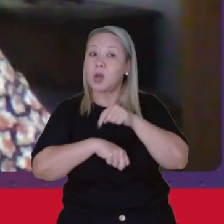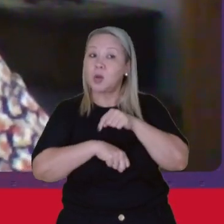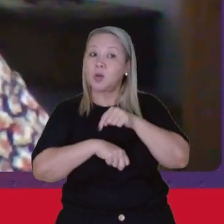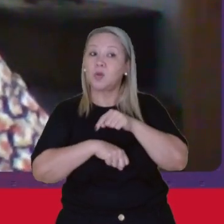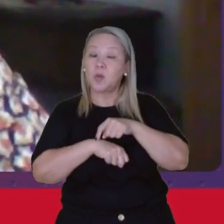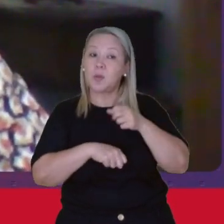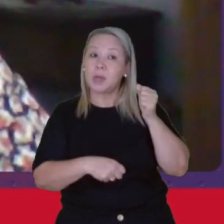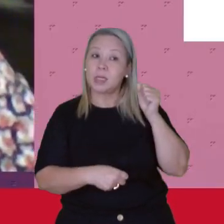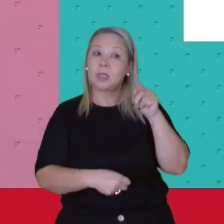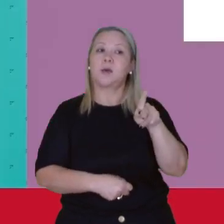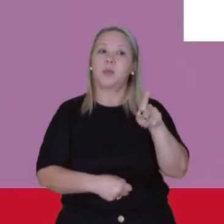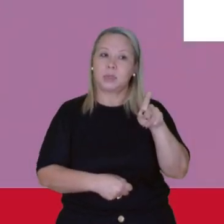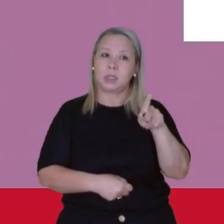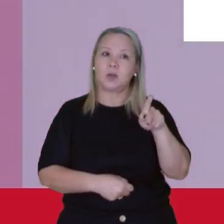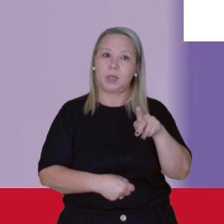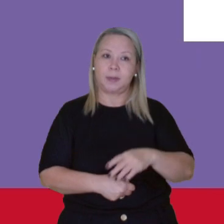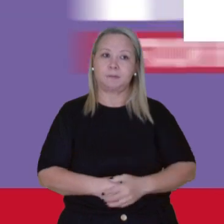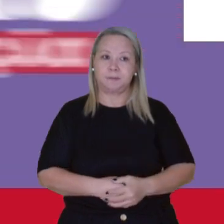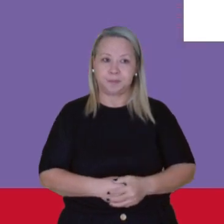aposentadoria